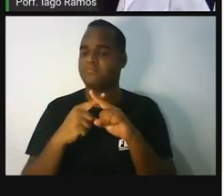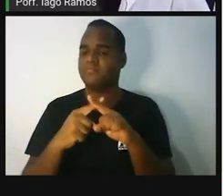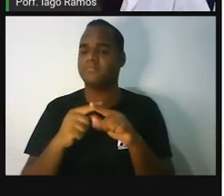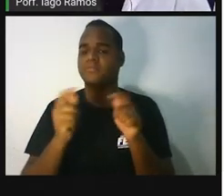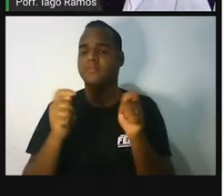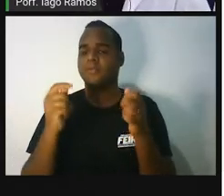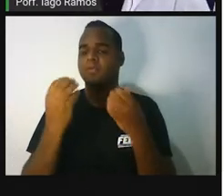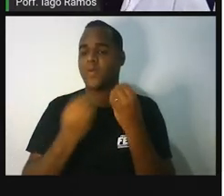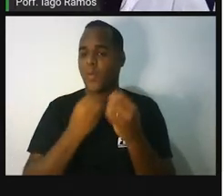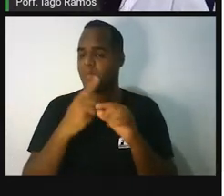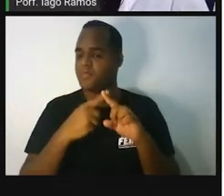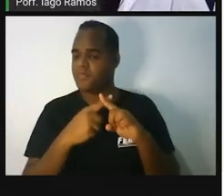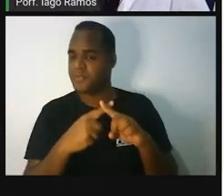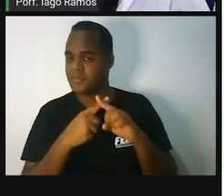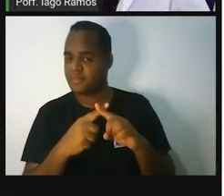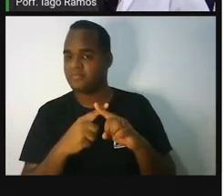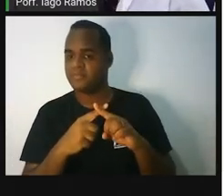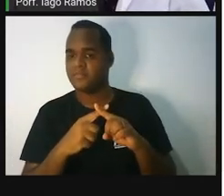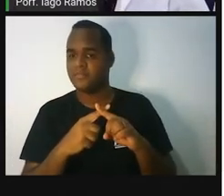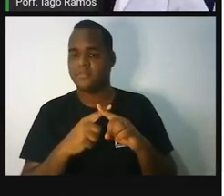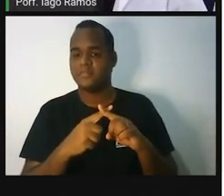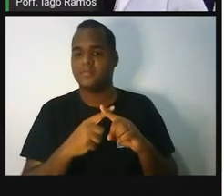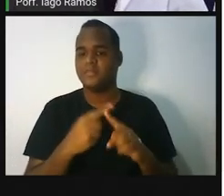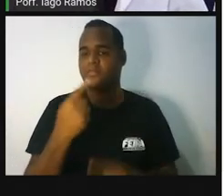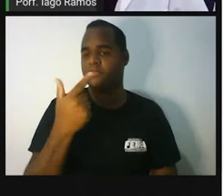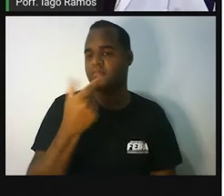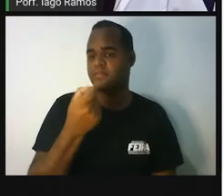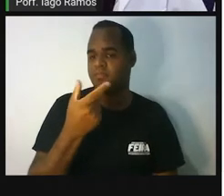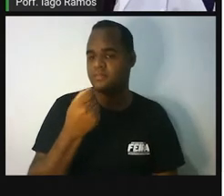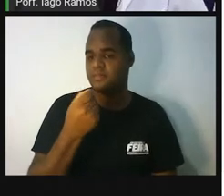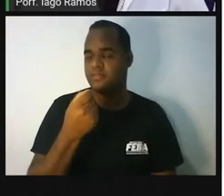por 20.